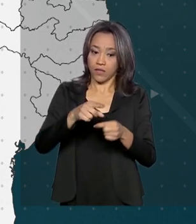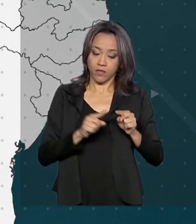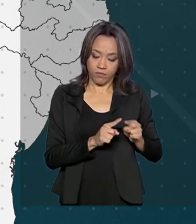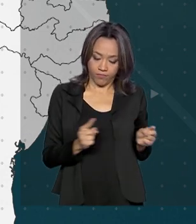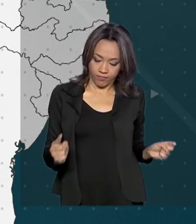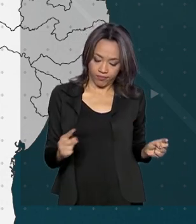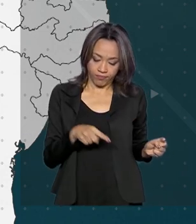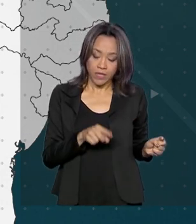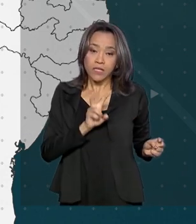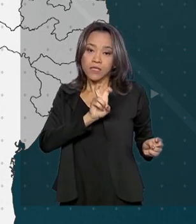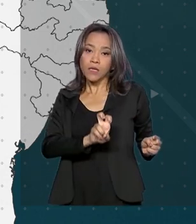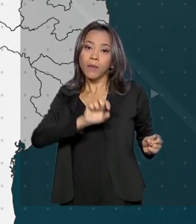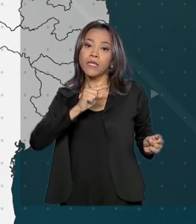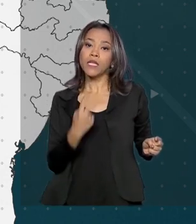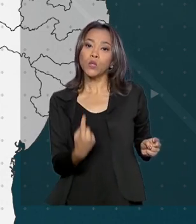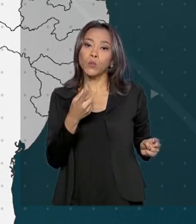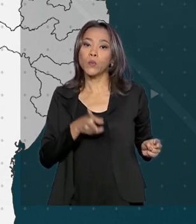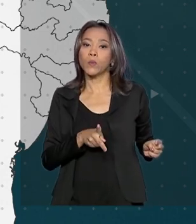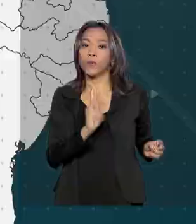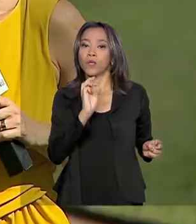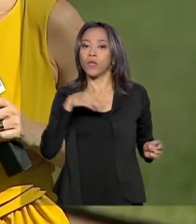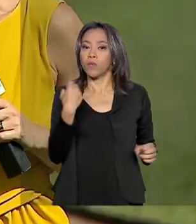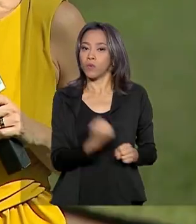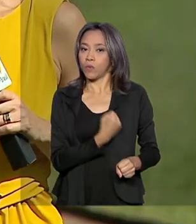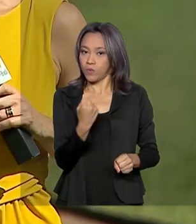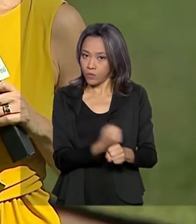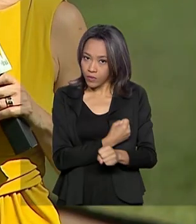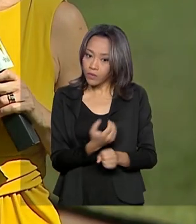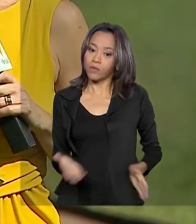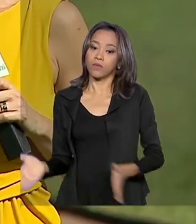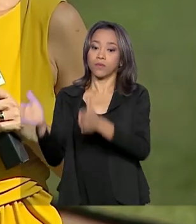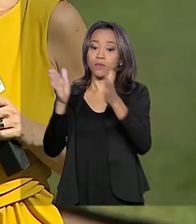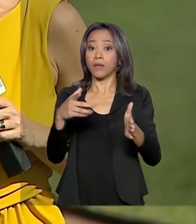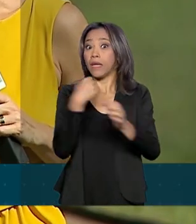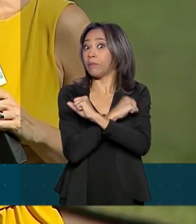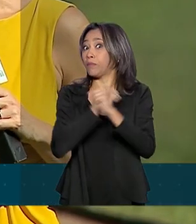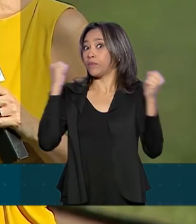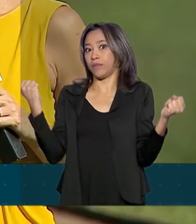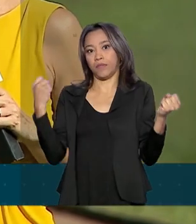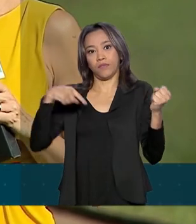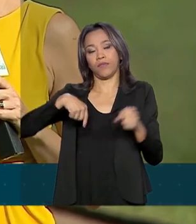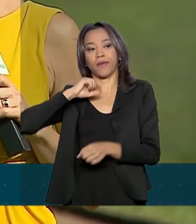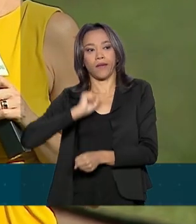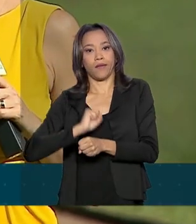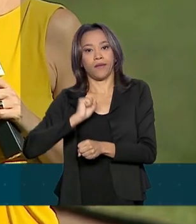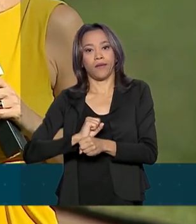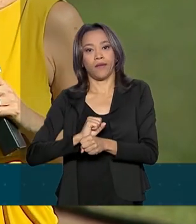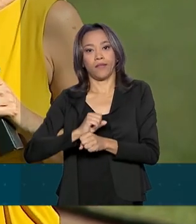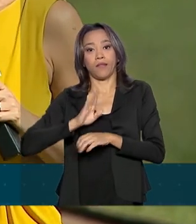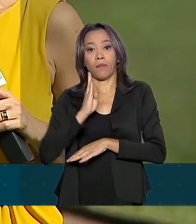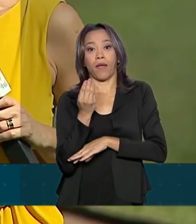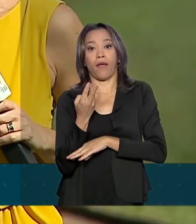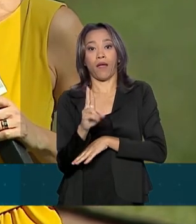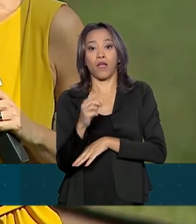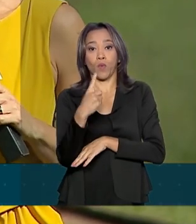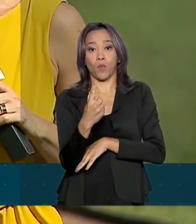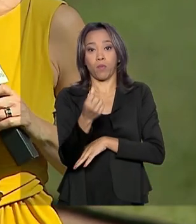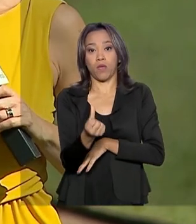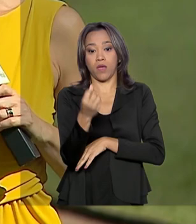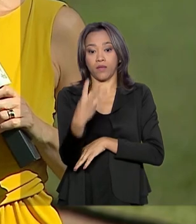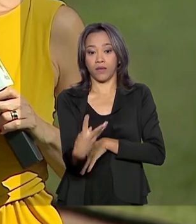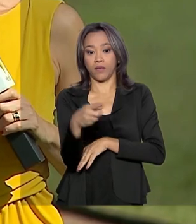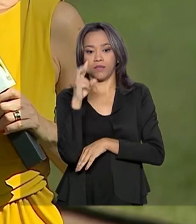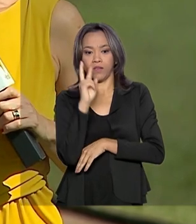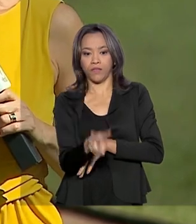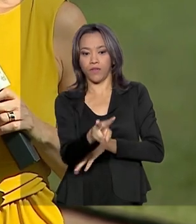51 quilômetros reconstruídos. É praticamente impossível ficar na BR-163 e não cruzar com um